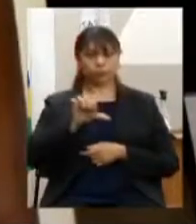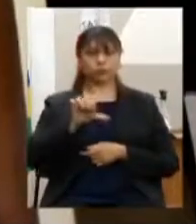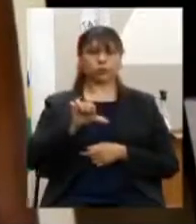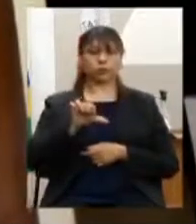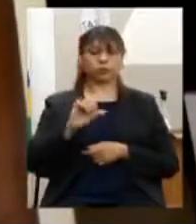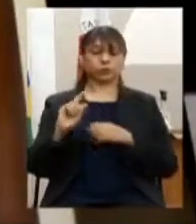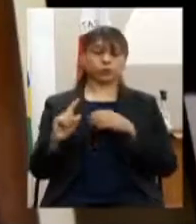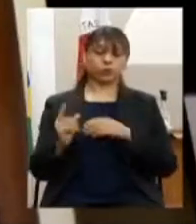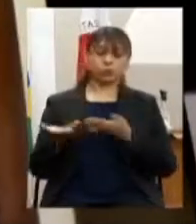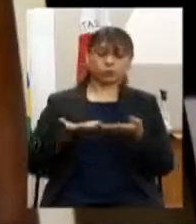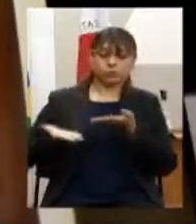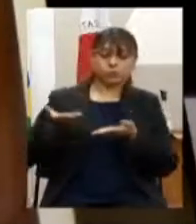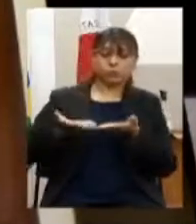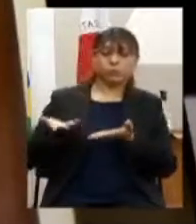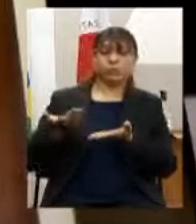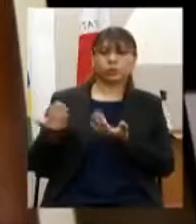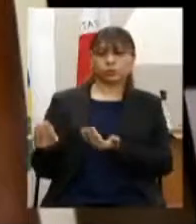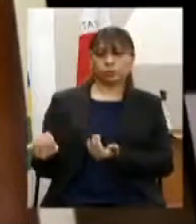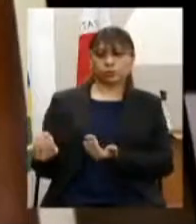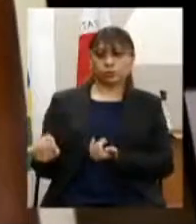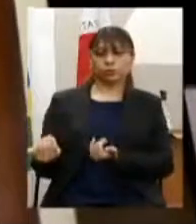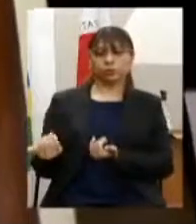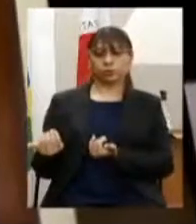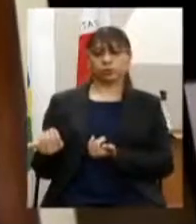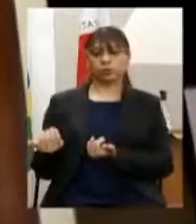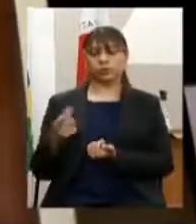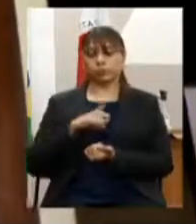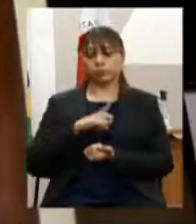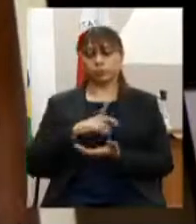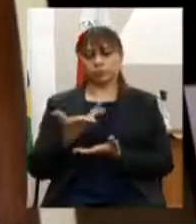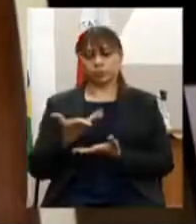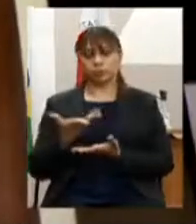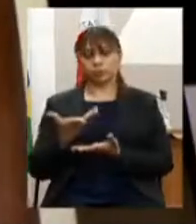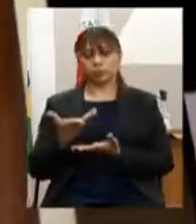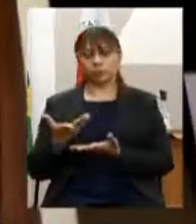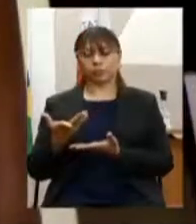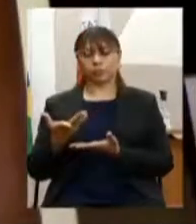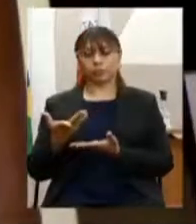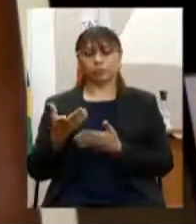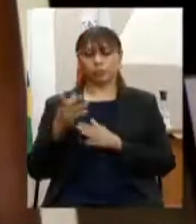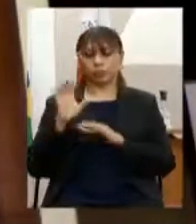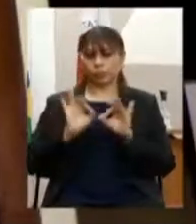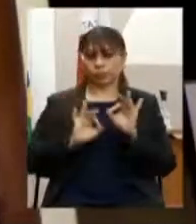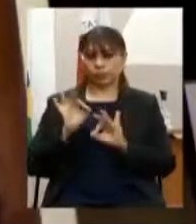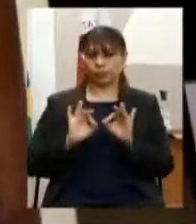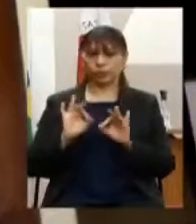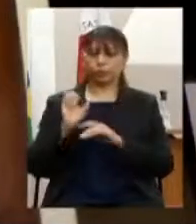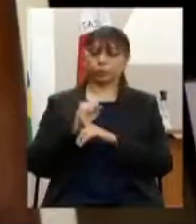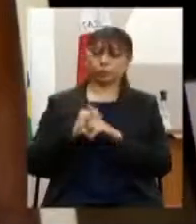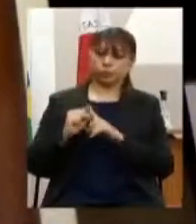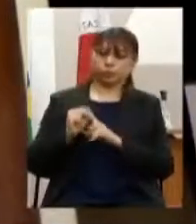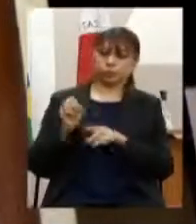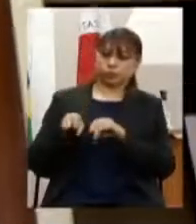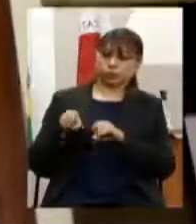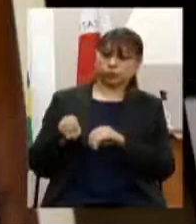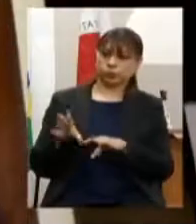aos adolescentes em cumprimento de medidas socioeducativas com vistas com vistas a